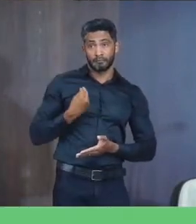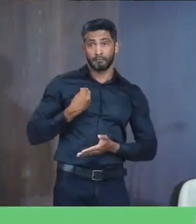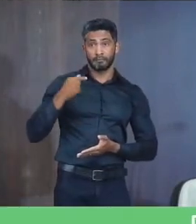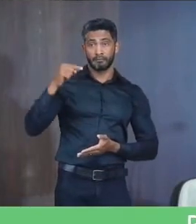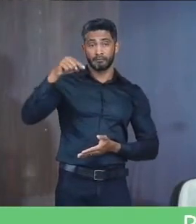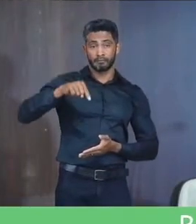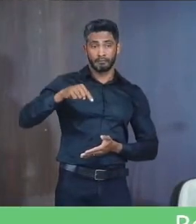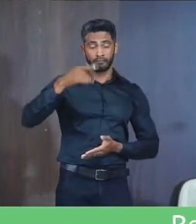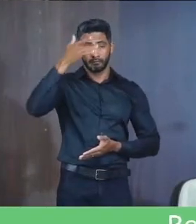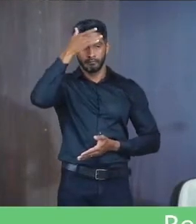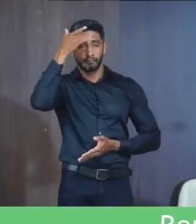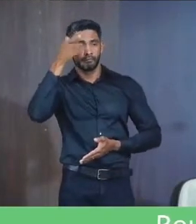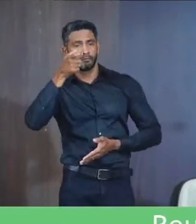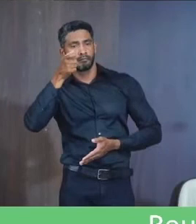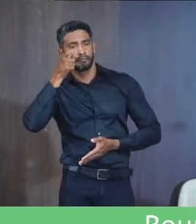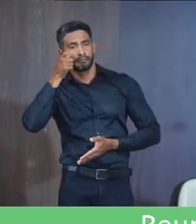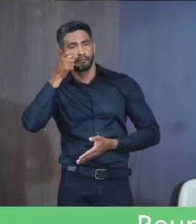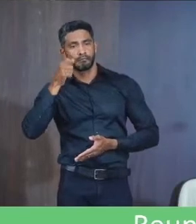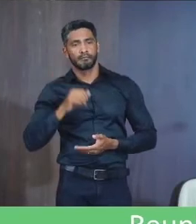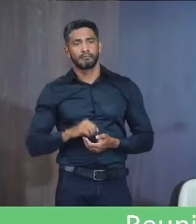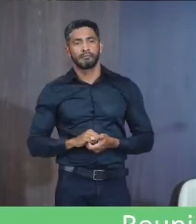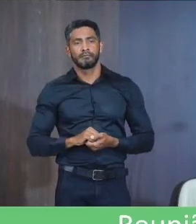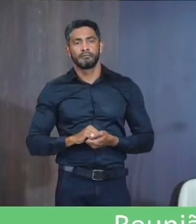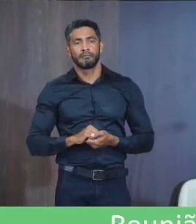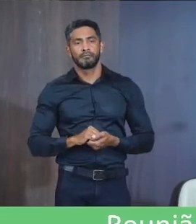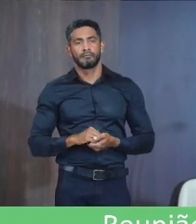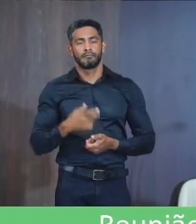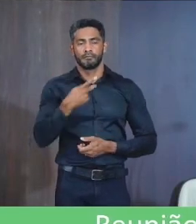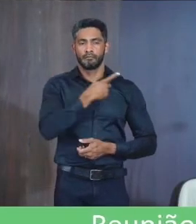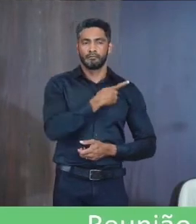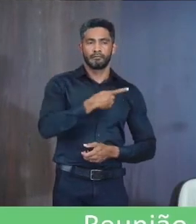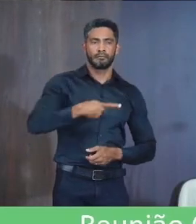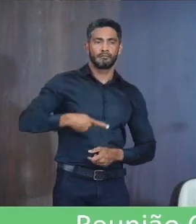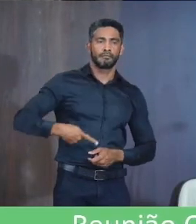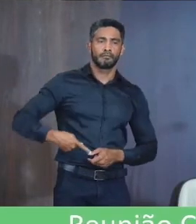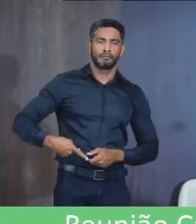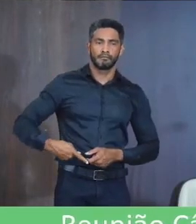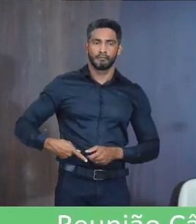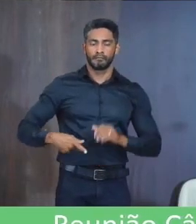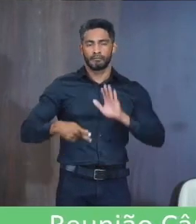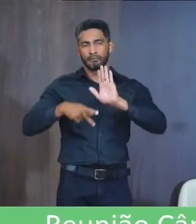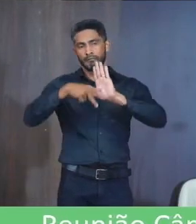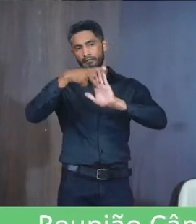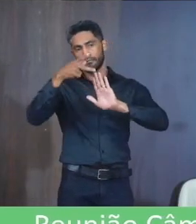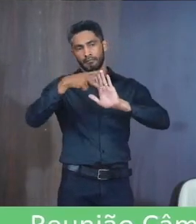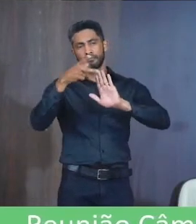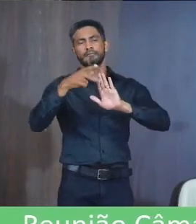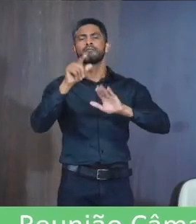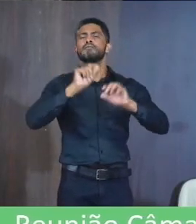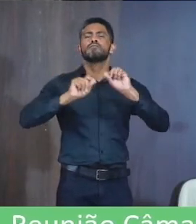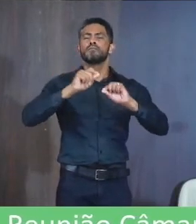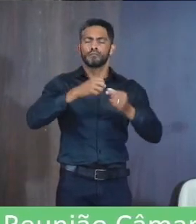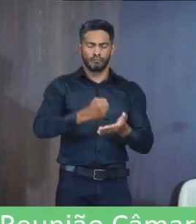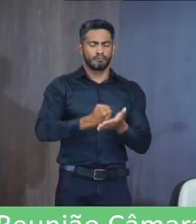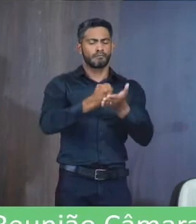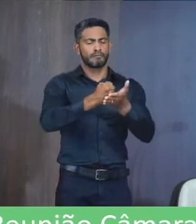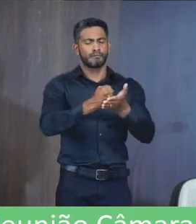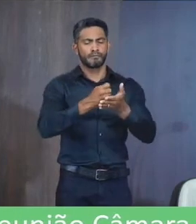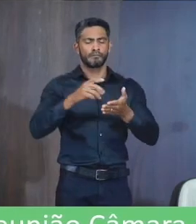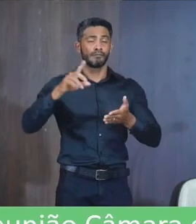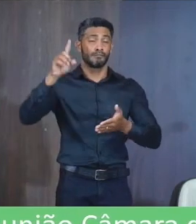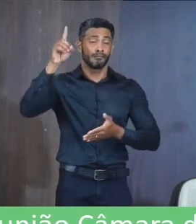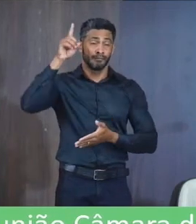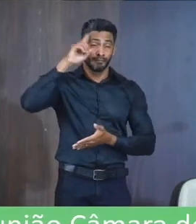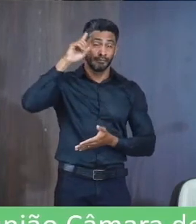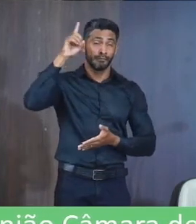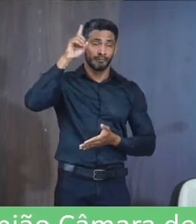Todos que nos assistem Senhor presidente O próprio projeto Já fala Superação Todos os